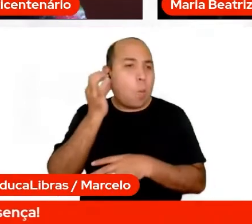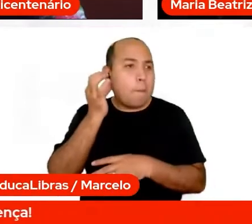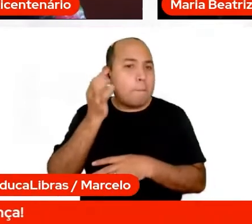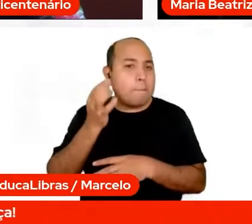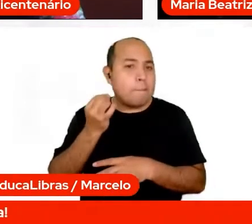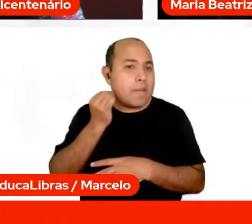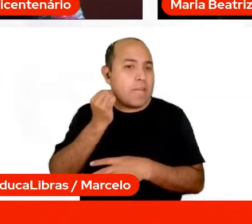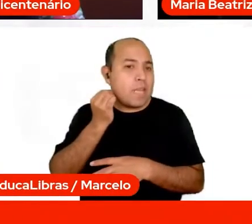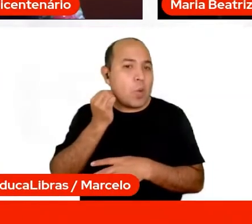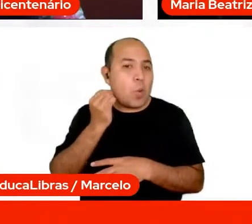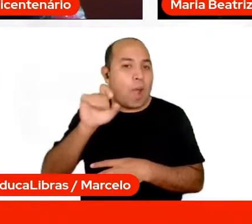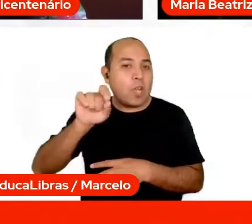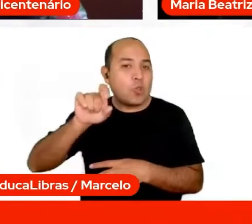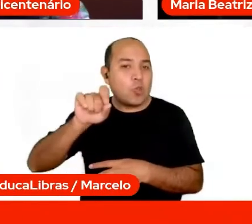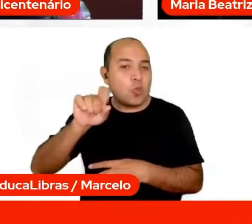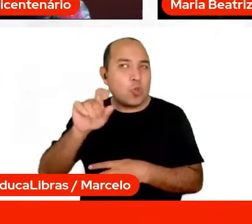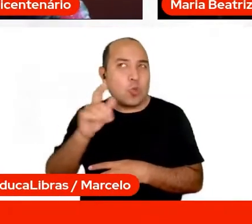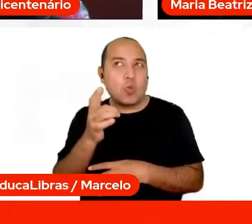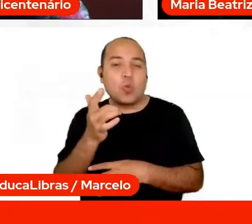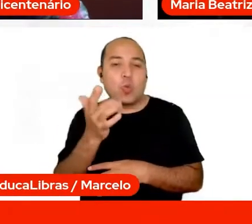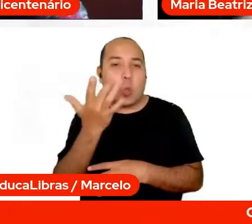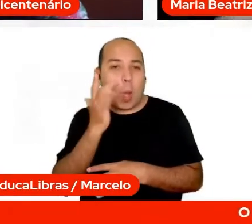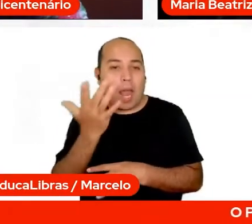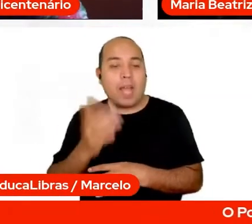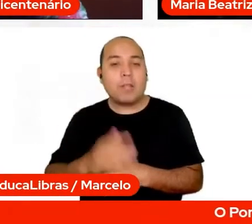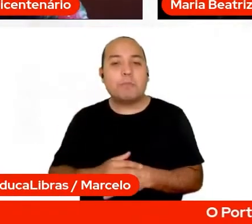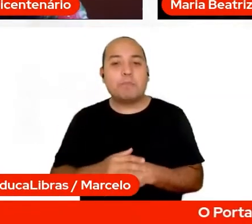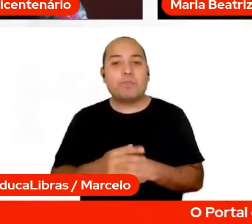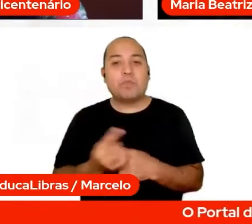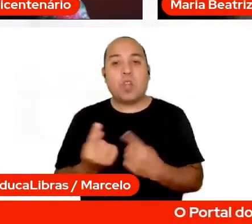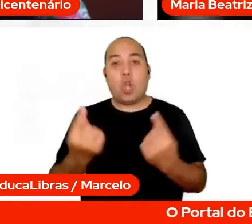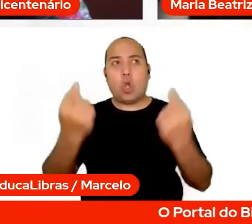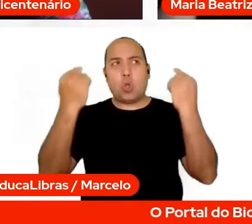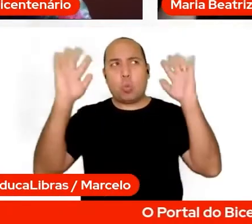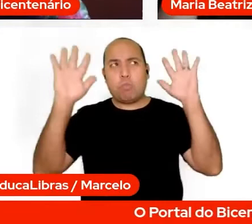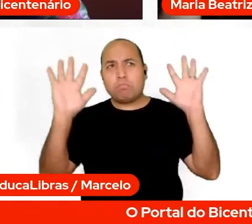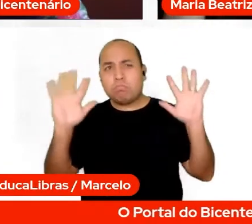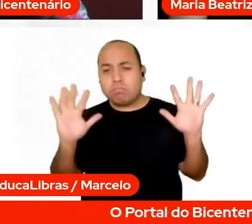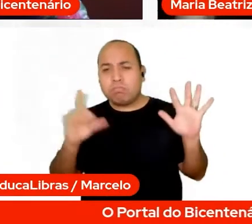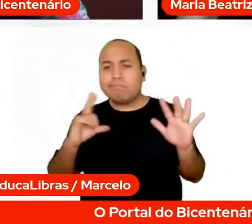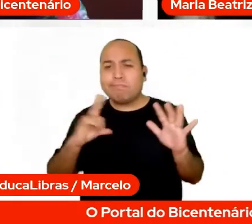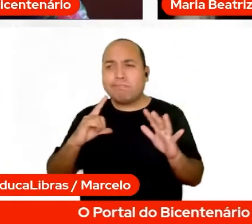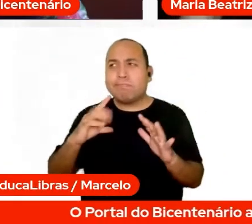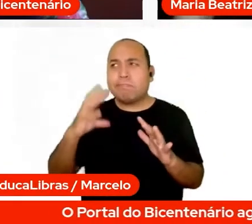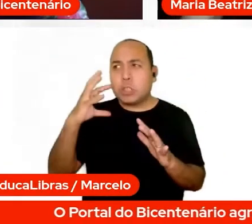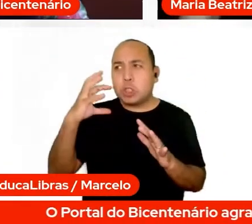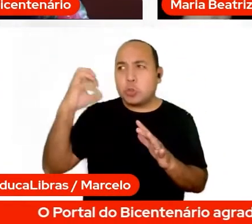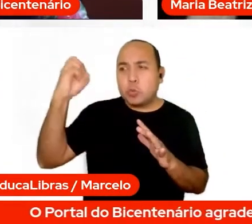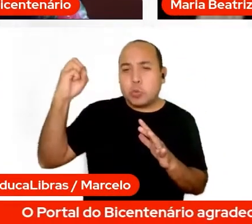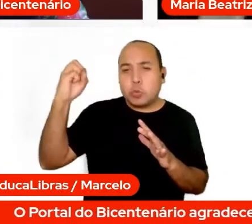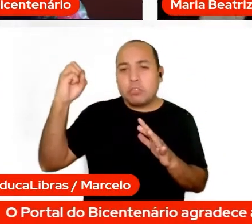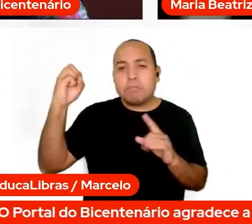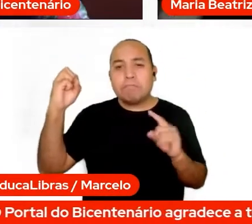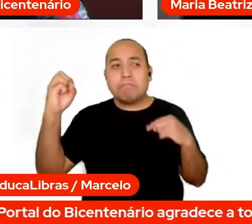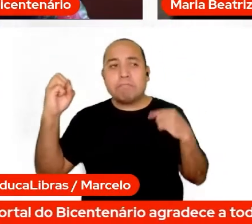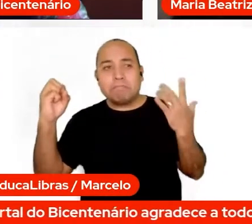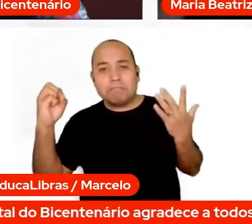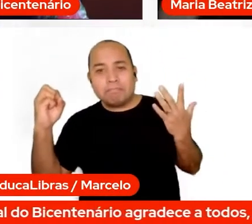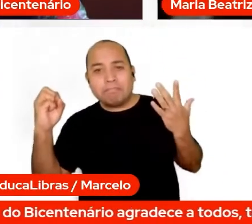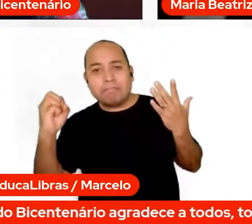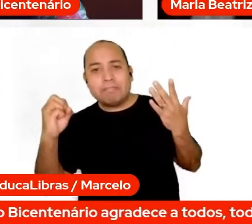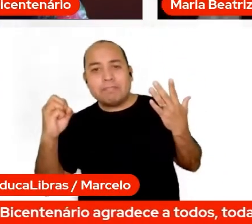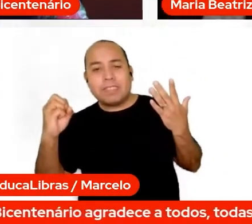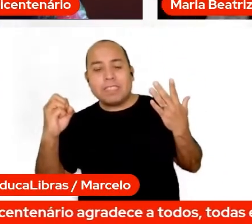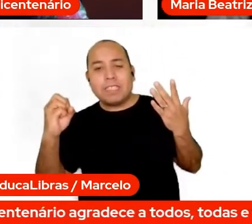detalhes dourados, no fundo tem parte escura, uma parte escura do fundo de uma